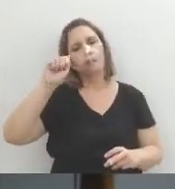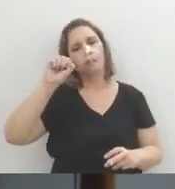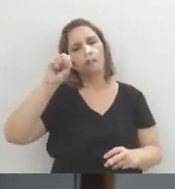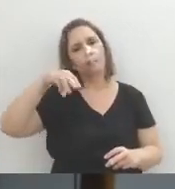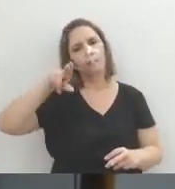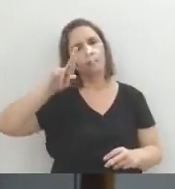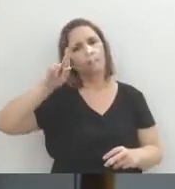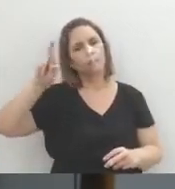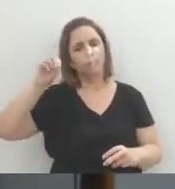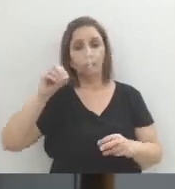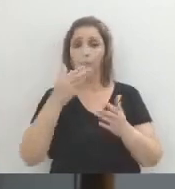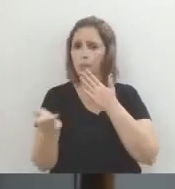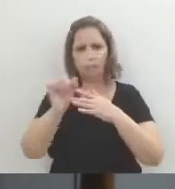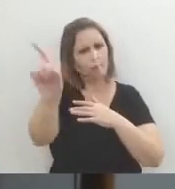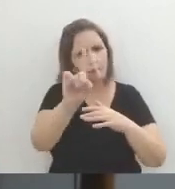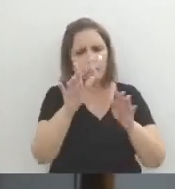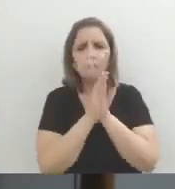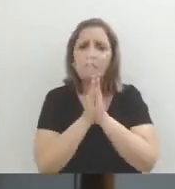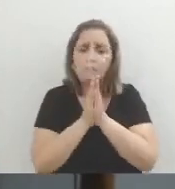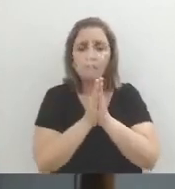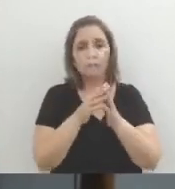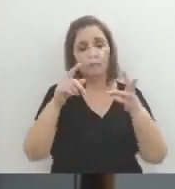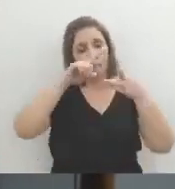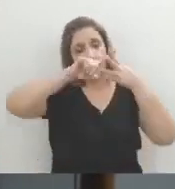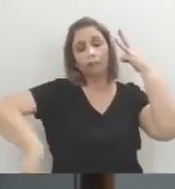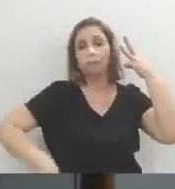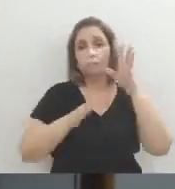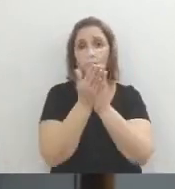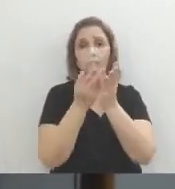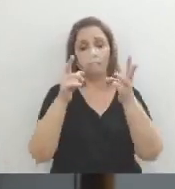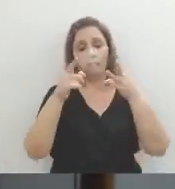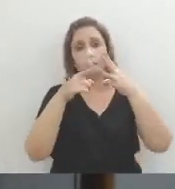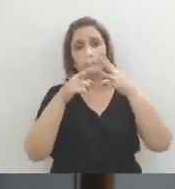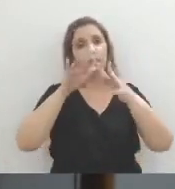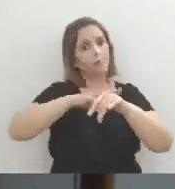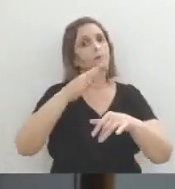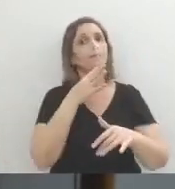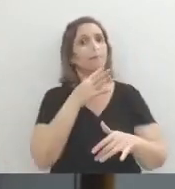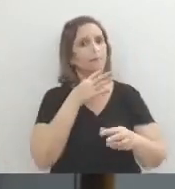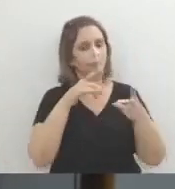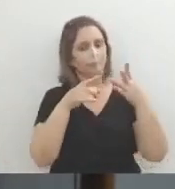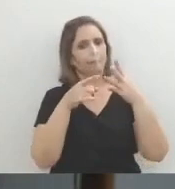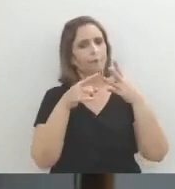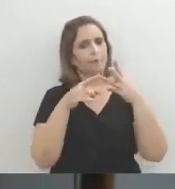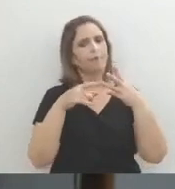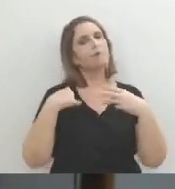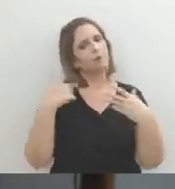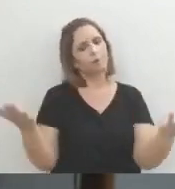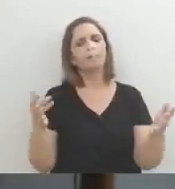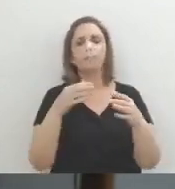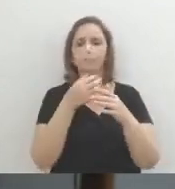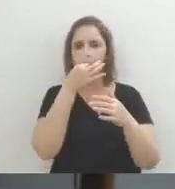interessante, você não perde, tá? Eu acho que dos três livros, eu acho que Dom Casmurro é o mais conhecido, né? Mas mesmo assim, sugiro